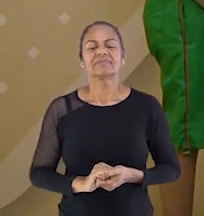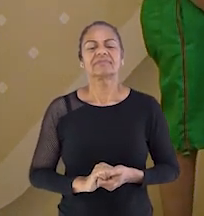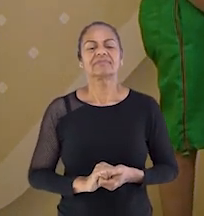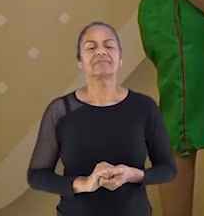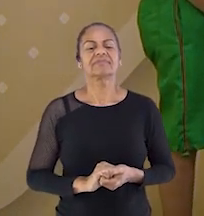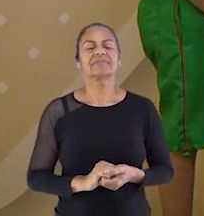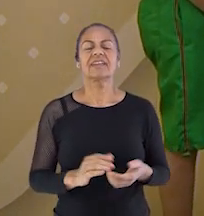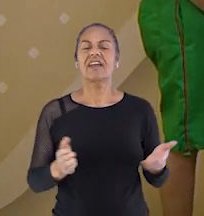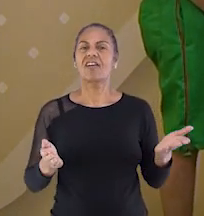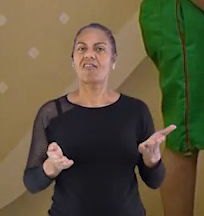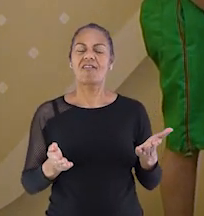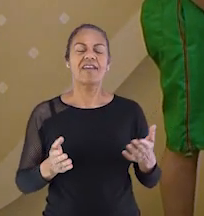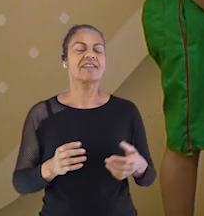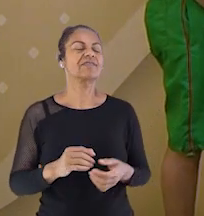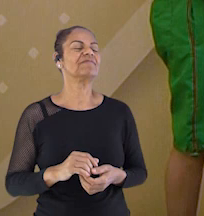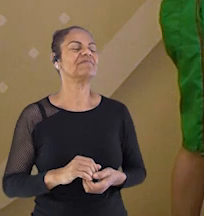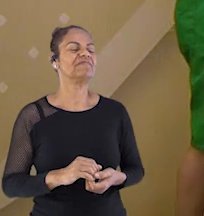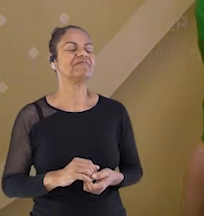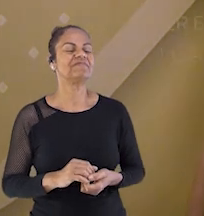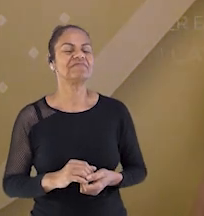Vamos lá, minha vez, hein?